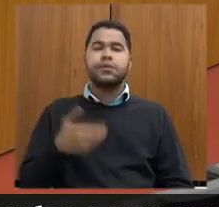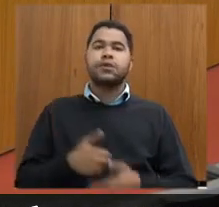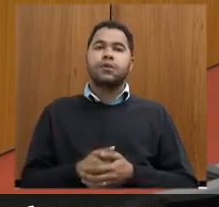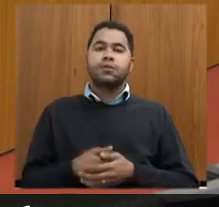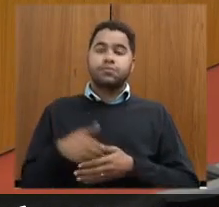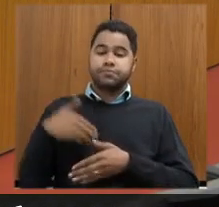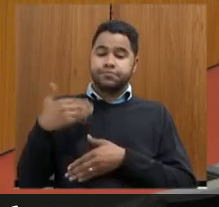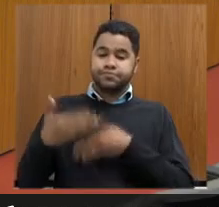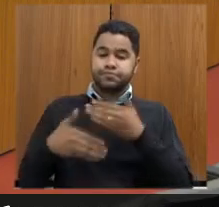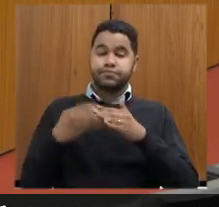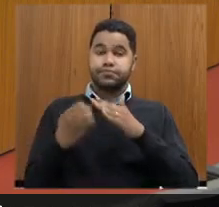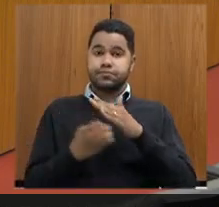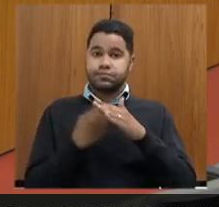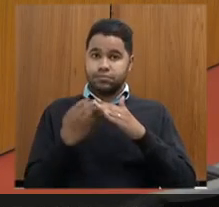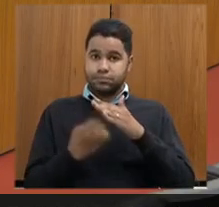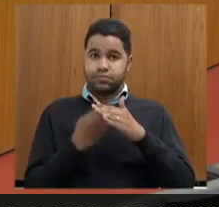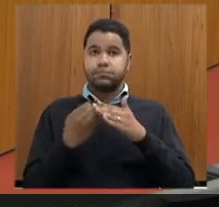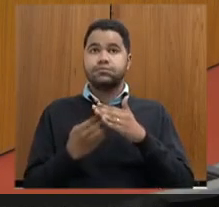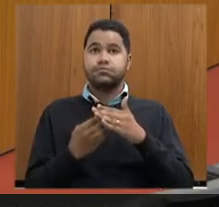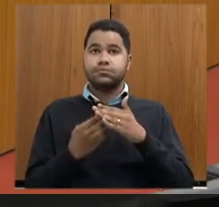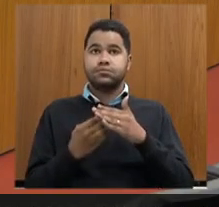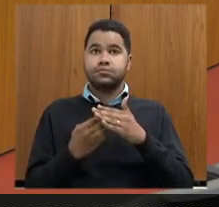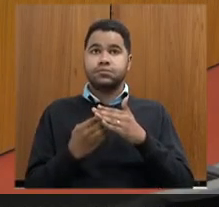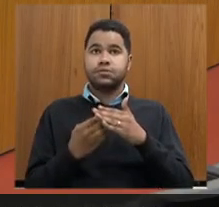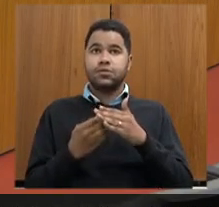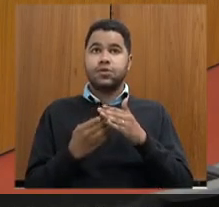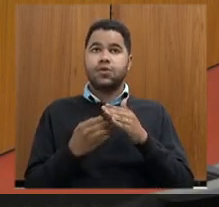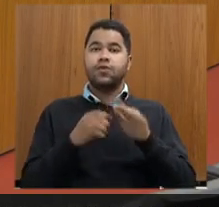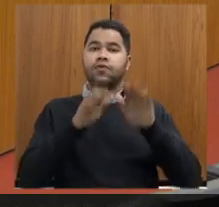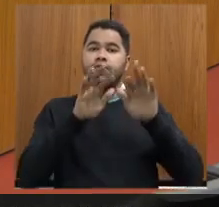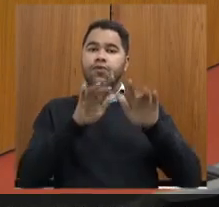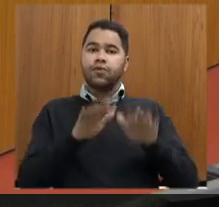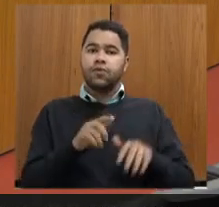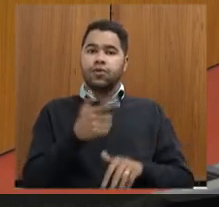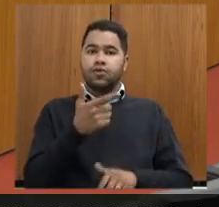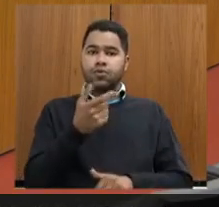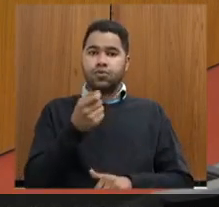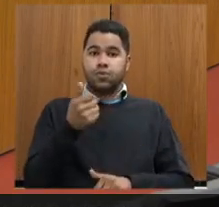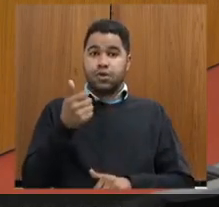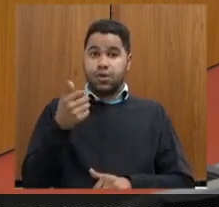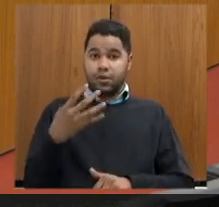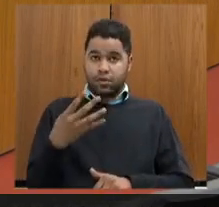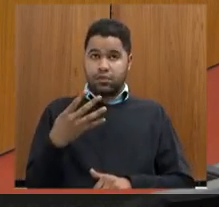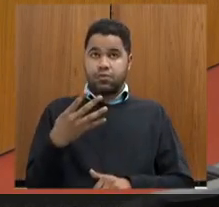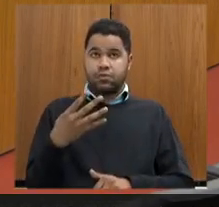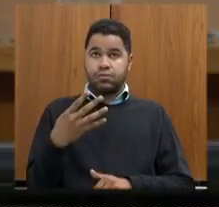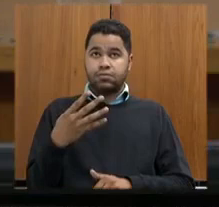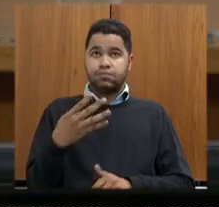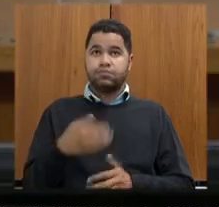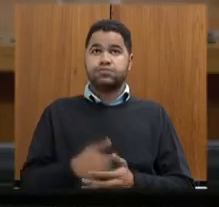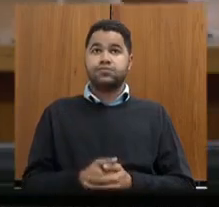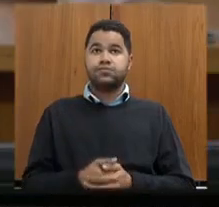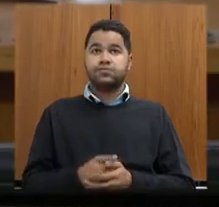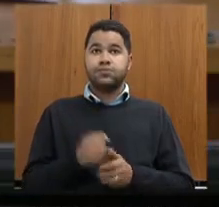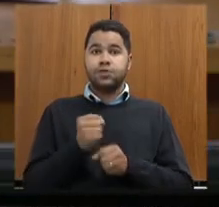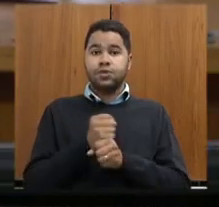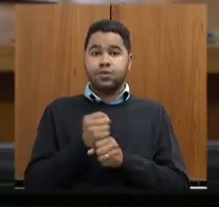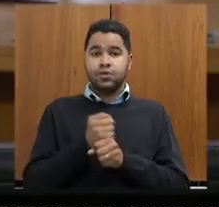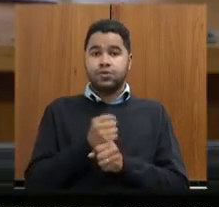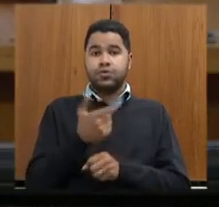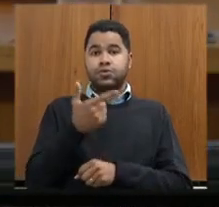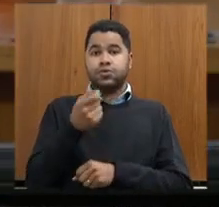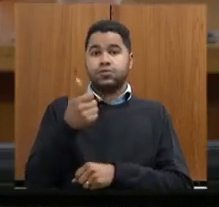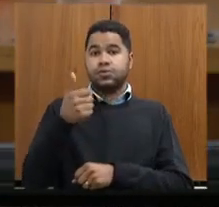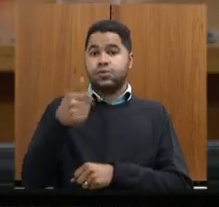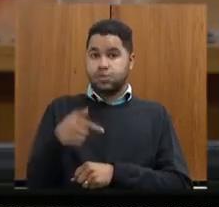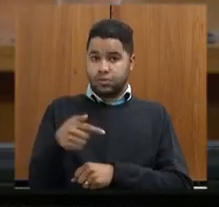da empresa foi formalizado no ano de 2014 no ano de 2017